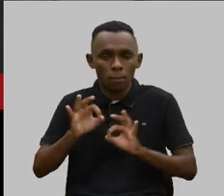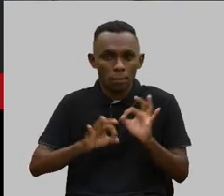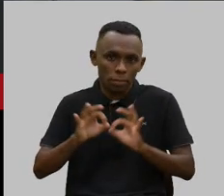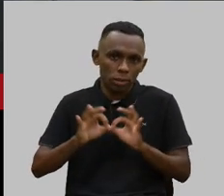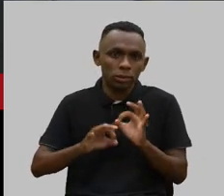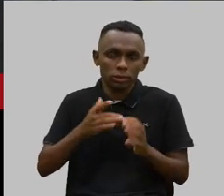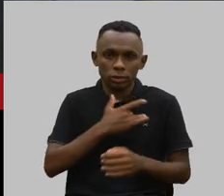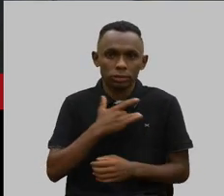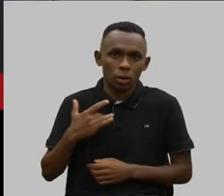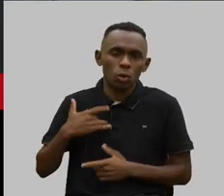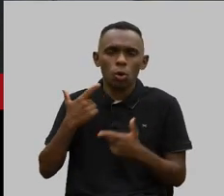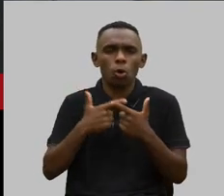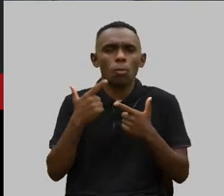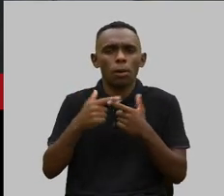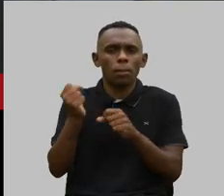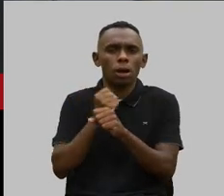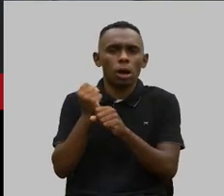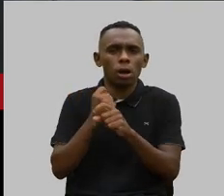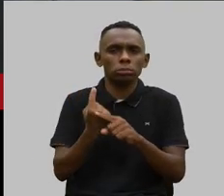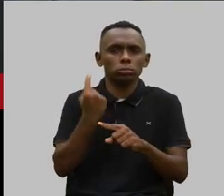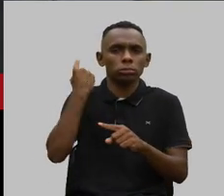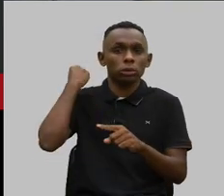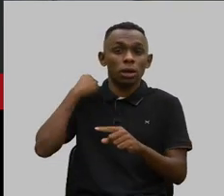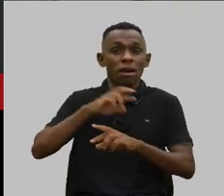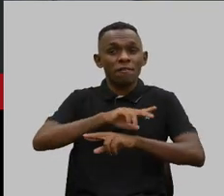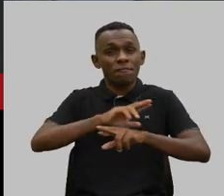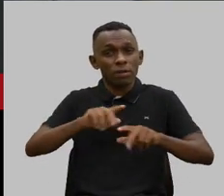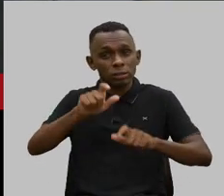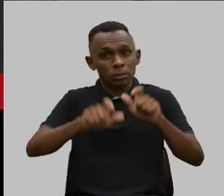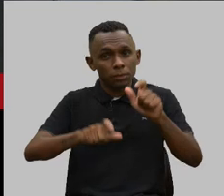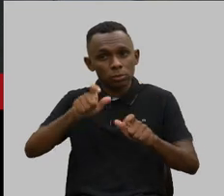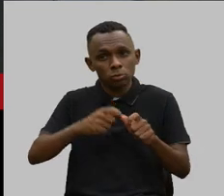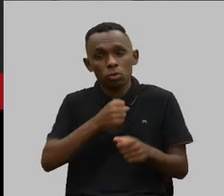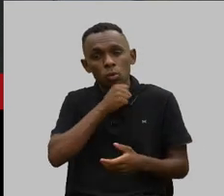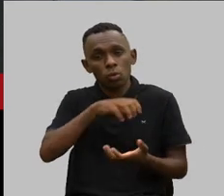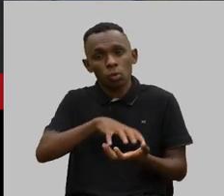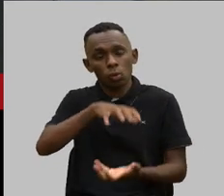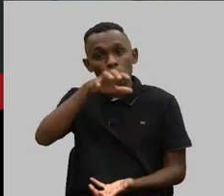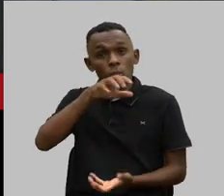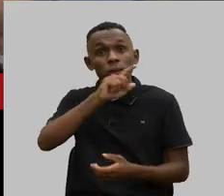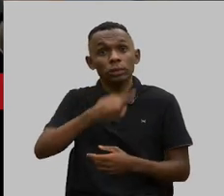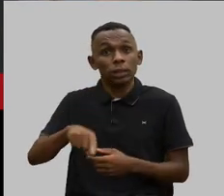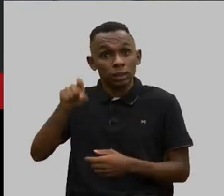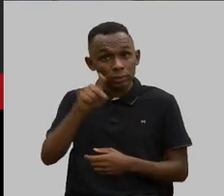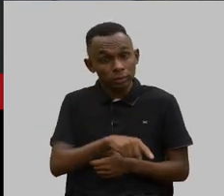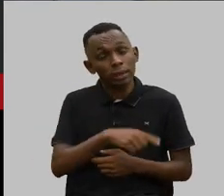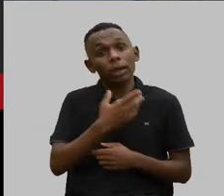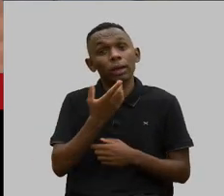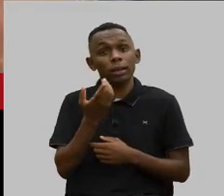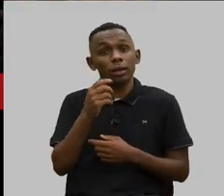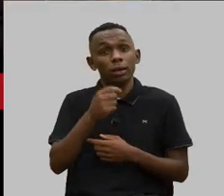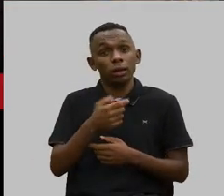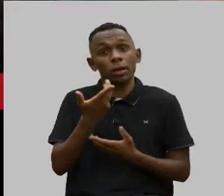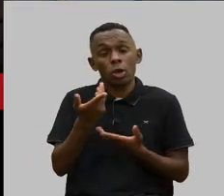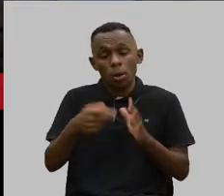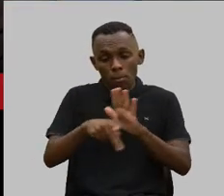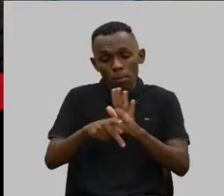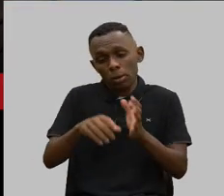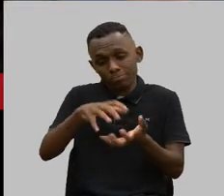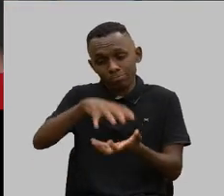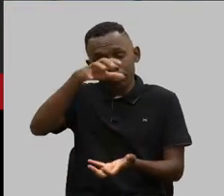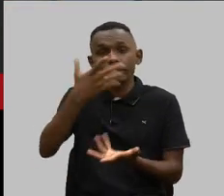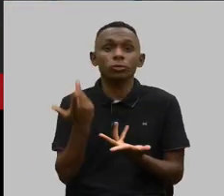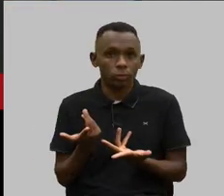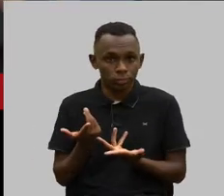um problema com a Assembleia uns anos atrás, onde vários idosos, é impressionante, eles só cancelam quem supostamente dá prejuízo. Na hora que a pessoa mais